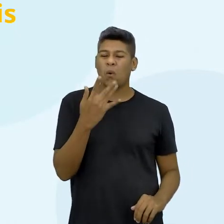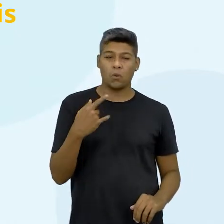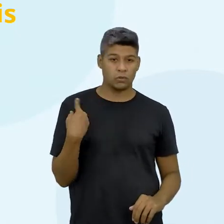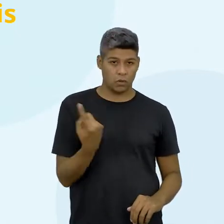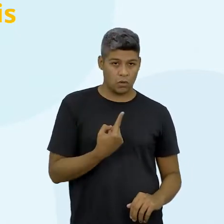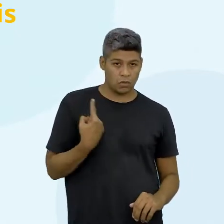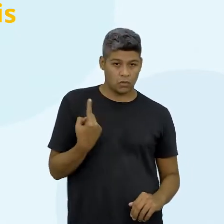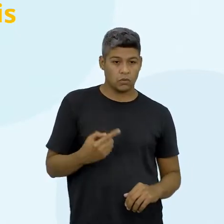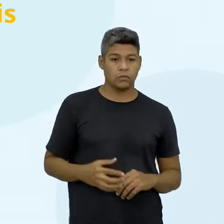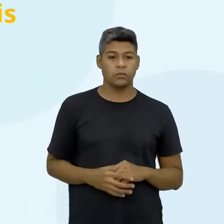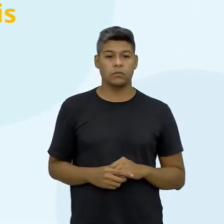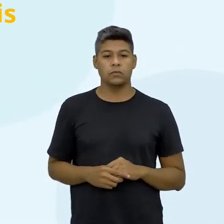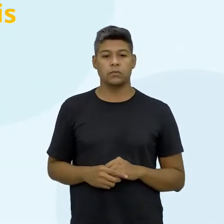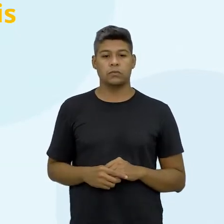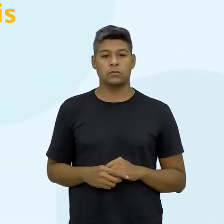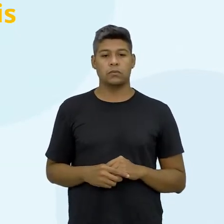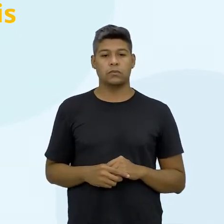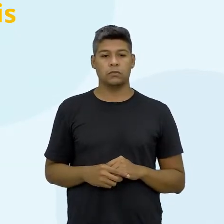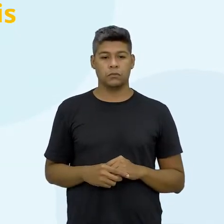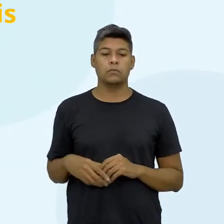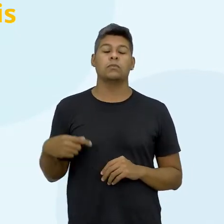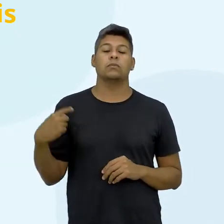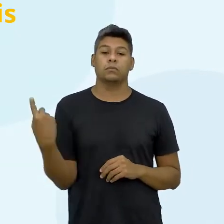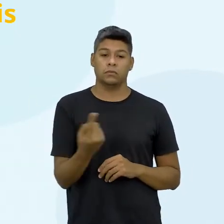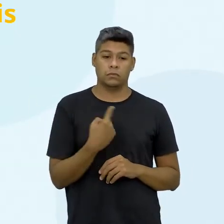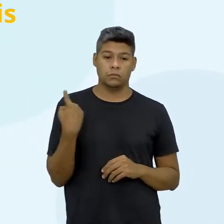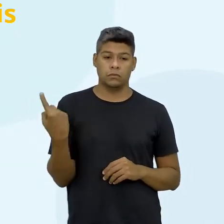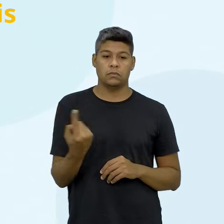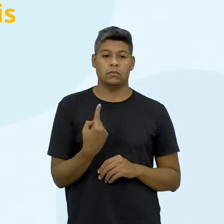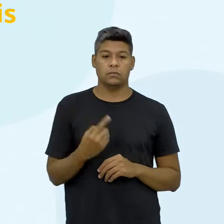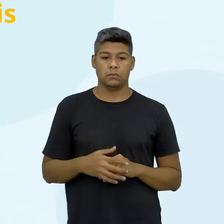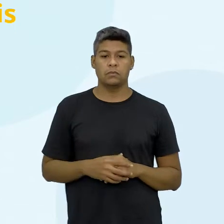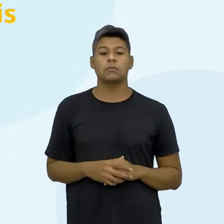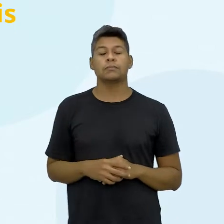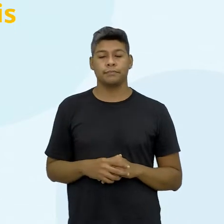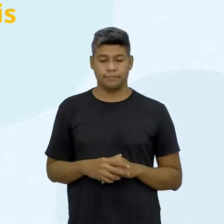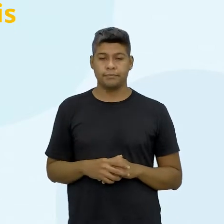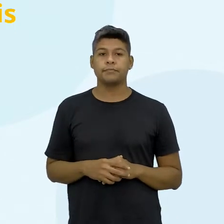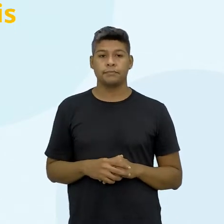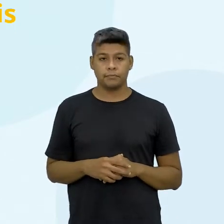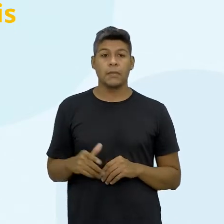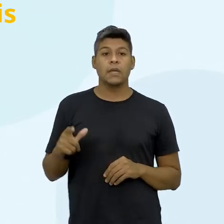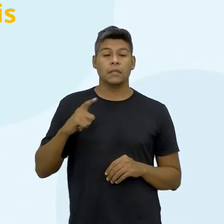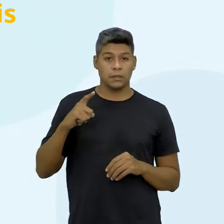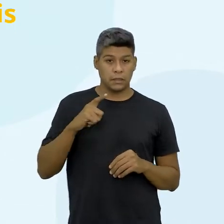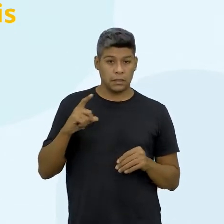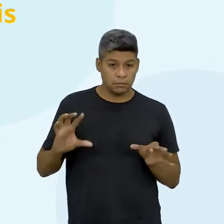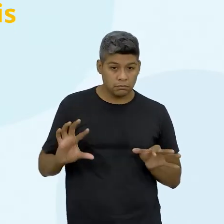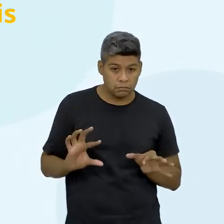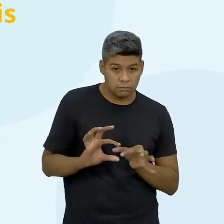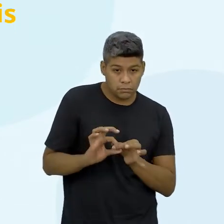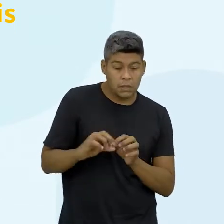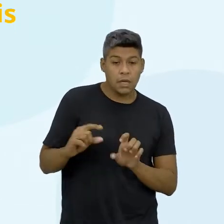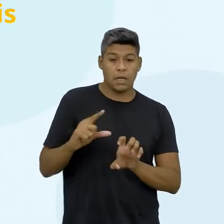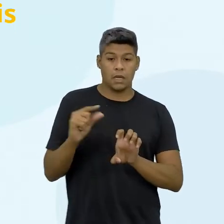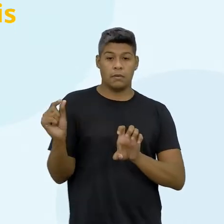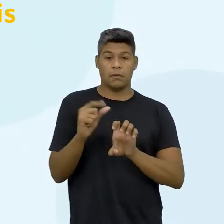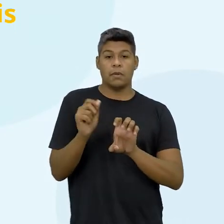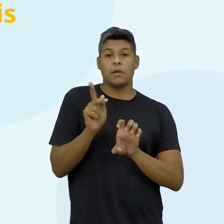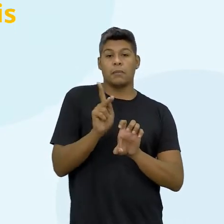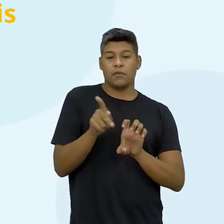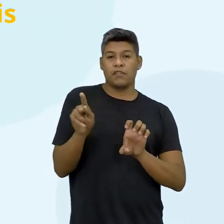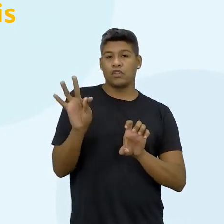que é o nosso, o nosso aqui. Tem o Conexão Empreendedora com o professor